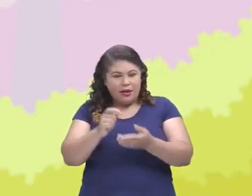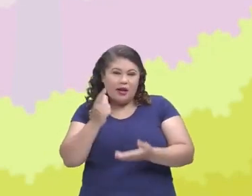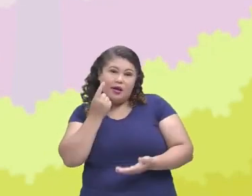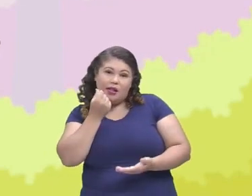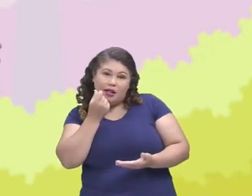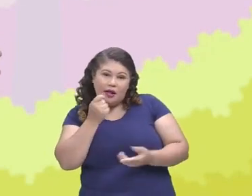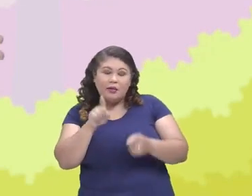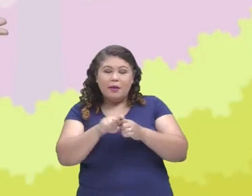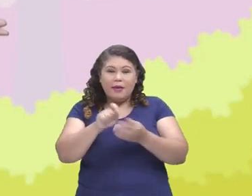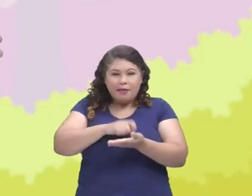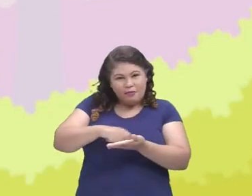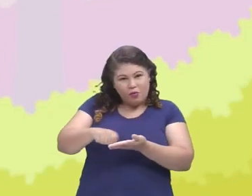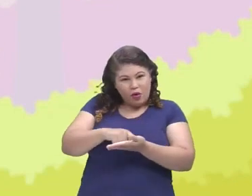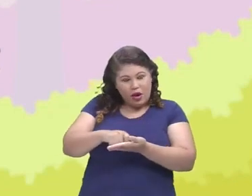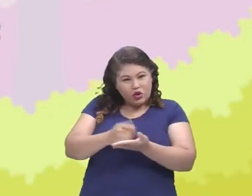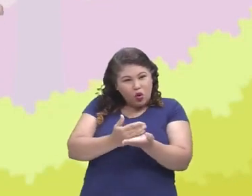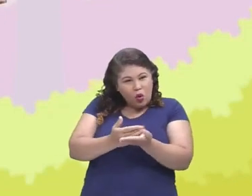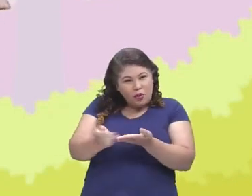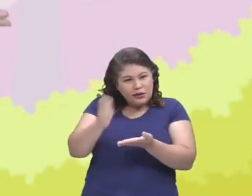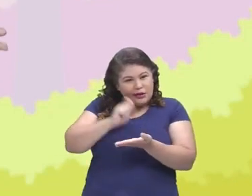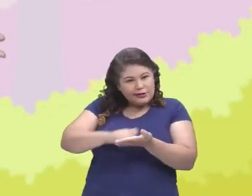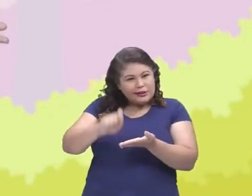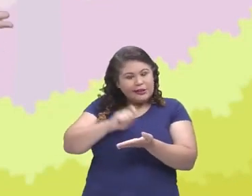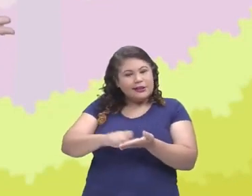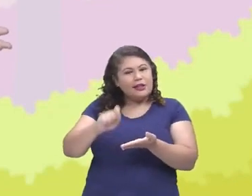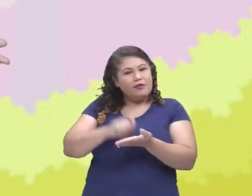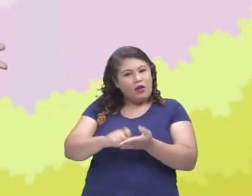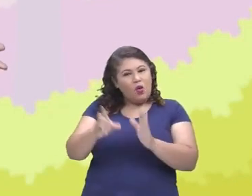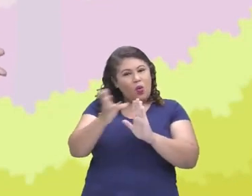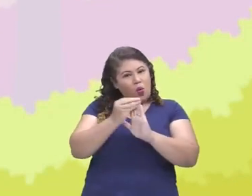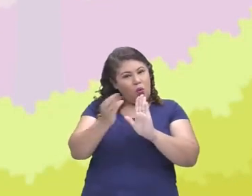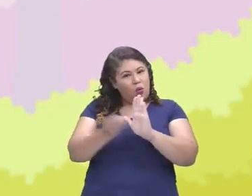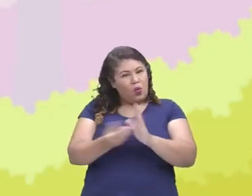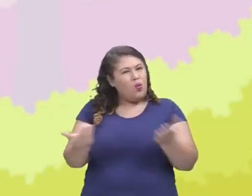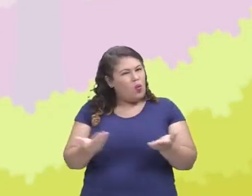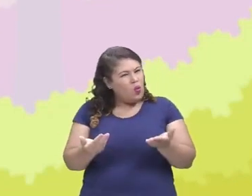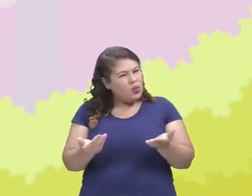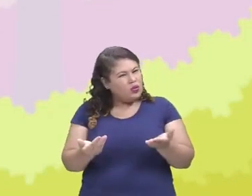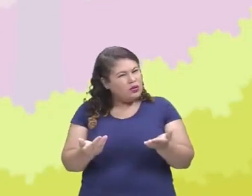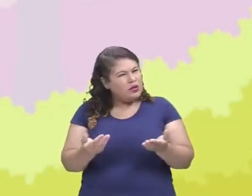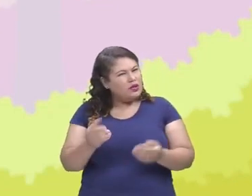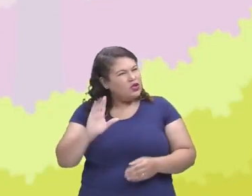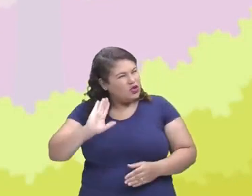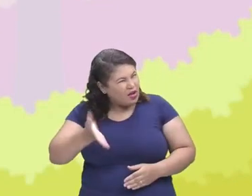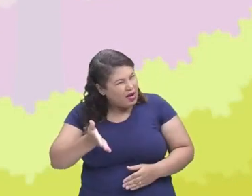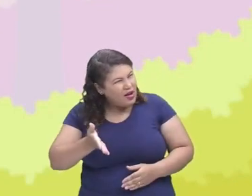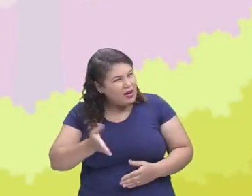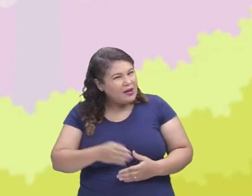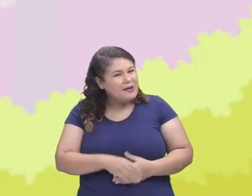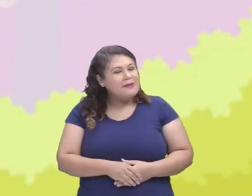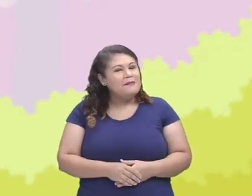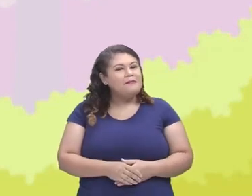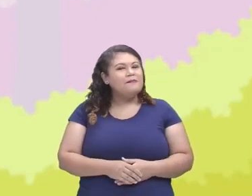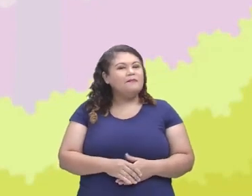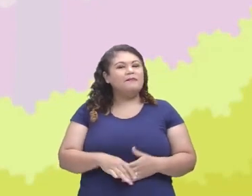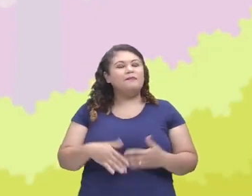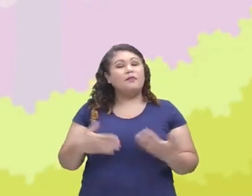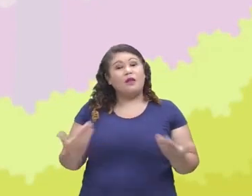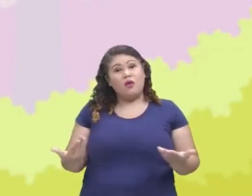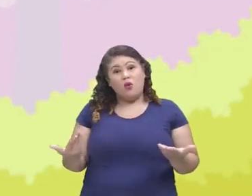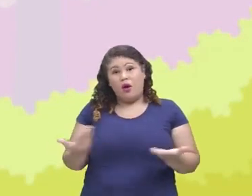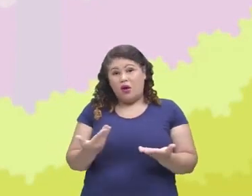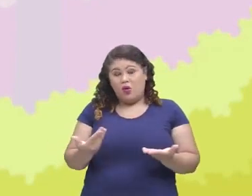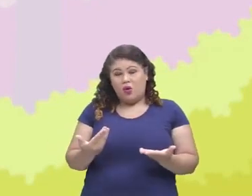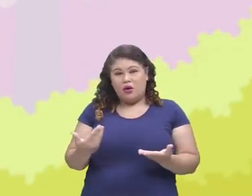para escrever as coisas dos nossos conteúdos de hoje? Sim ou não? Então, crianças,